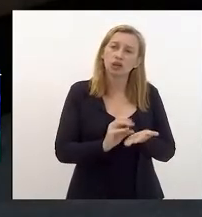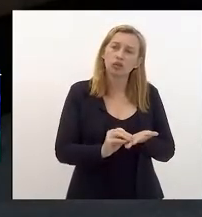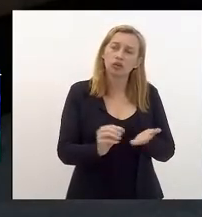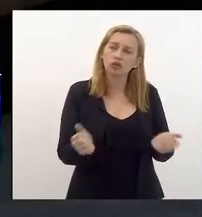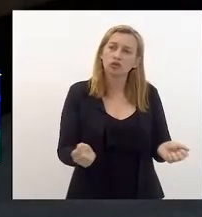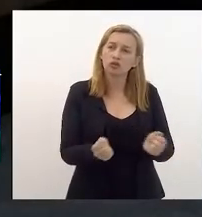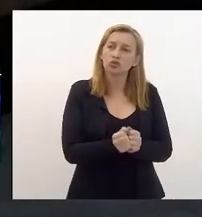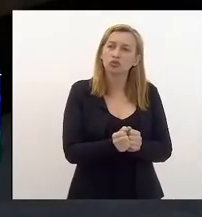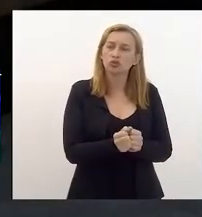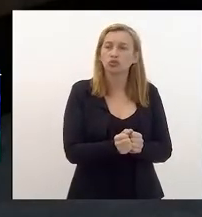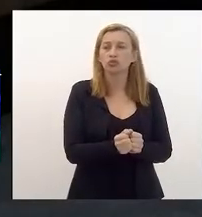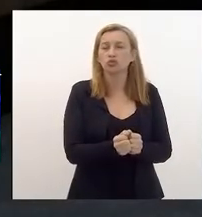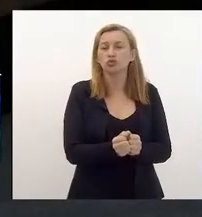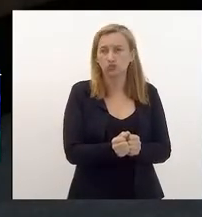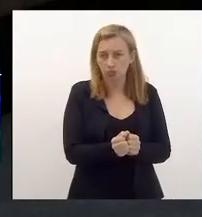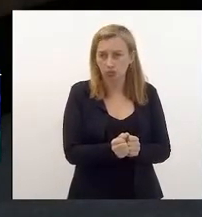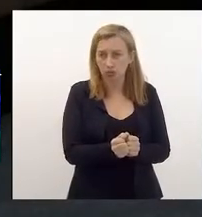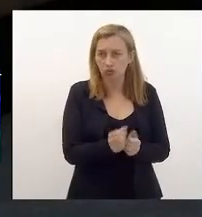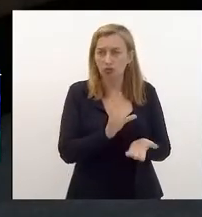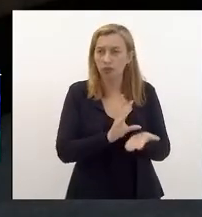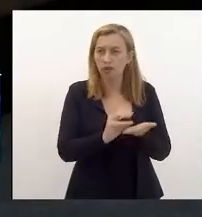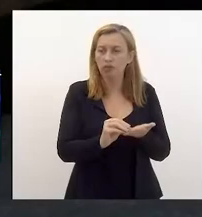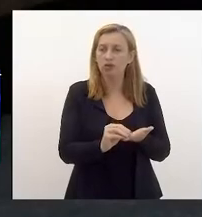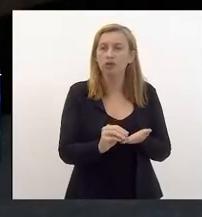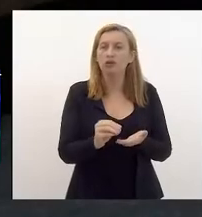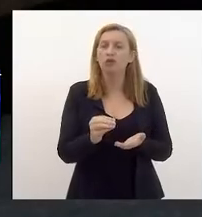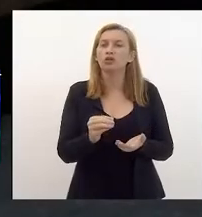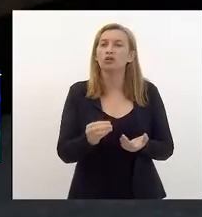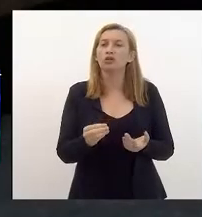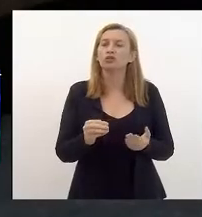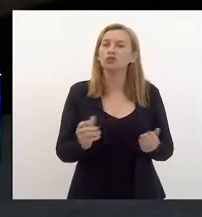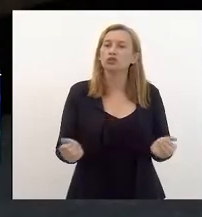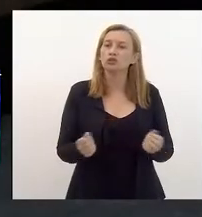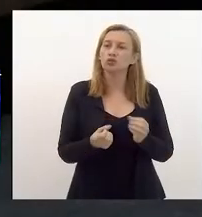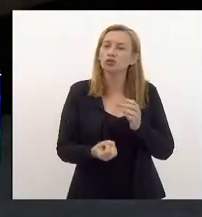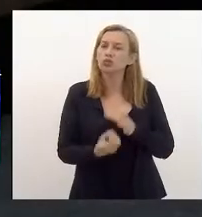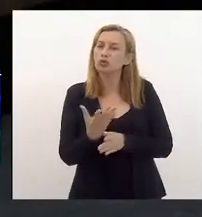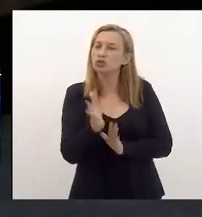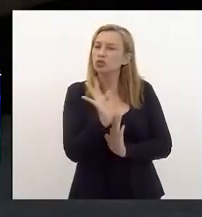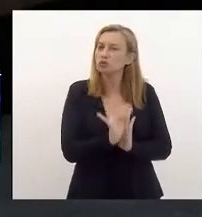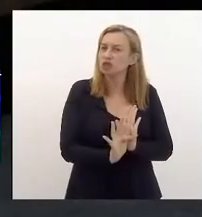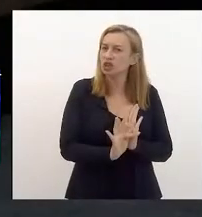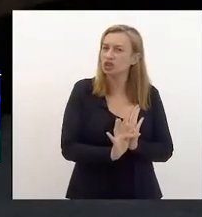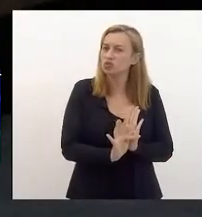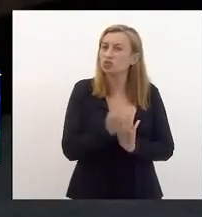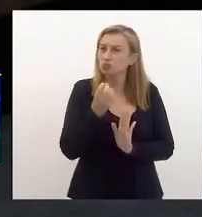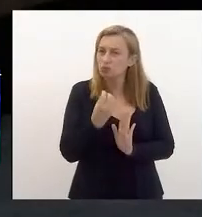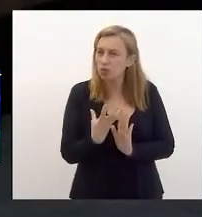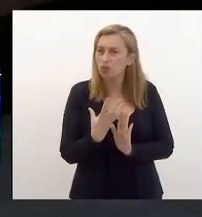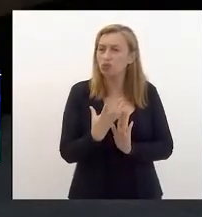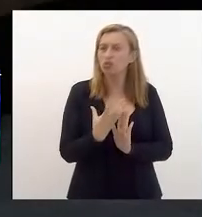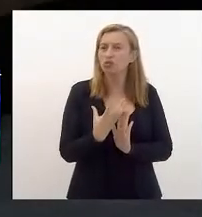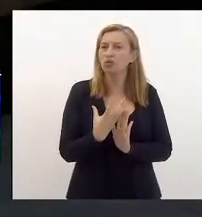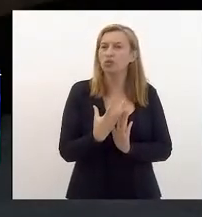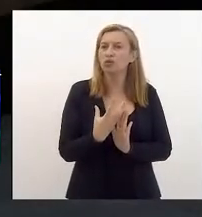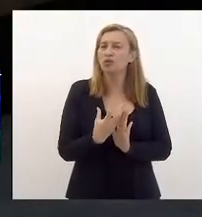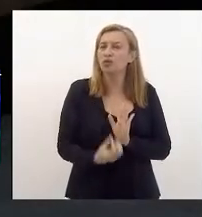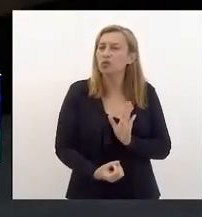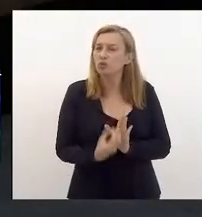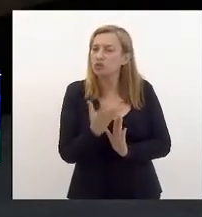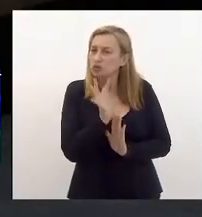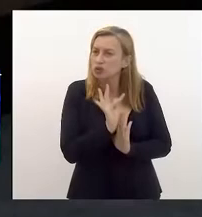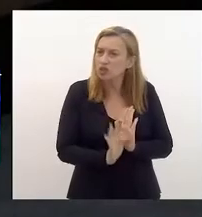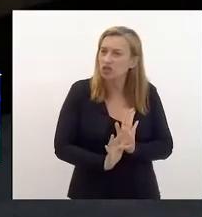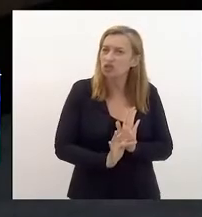André é coautor, o Márcio participou do debate, e vamos produzir um texto consensual, não tem que ser aquele texto necessariamente, mas vamos produzir um texto